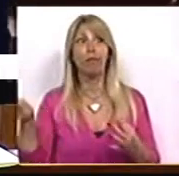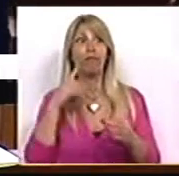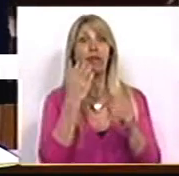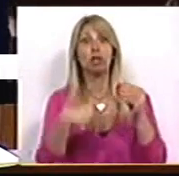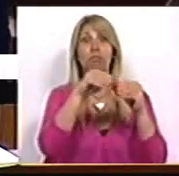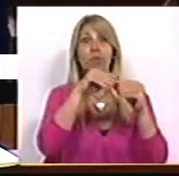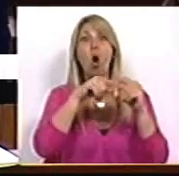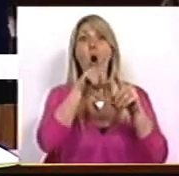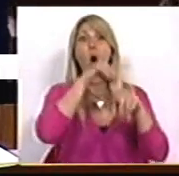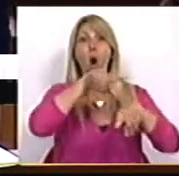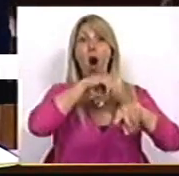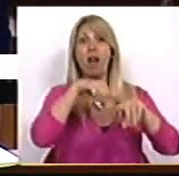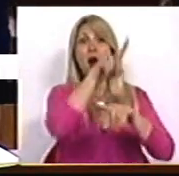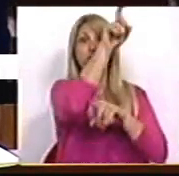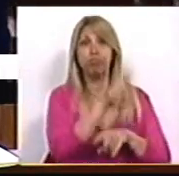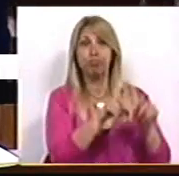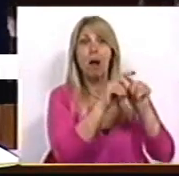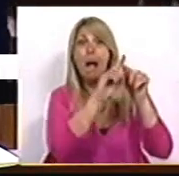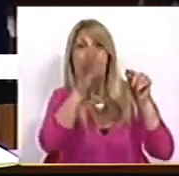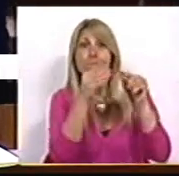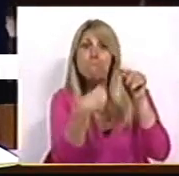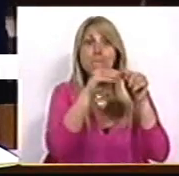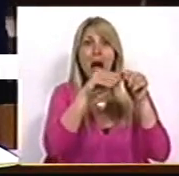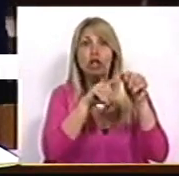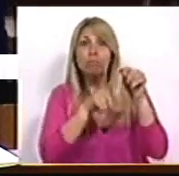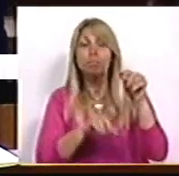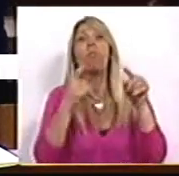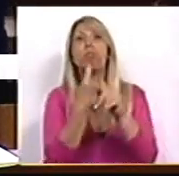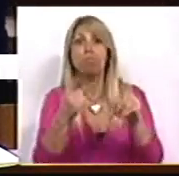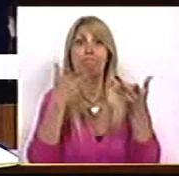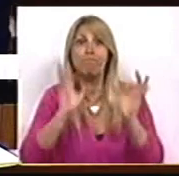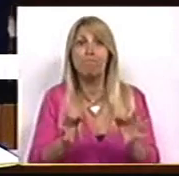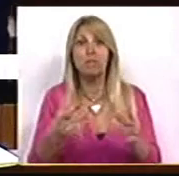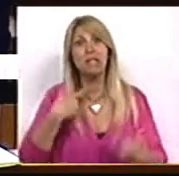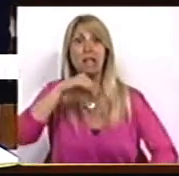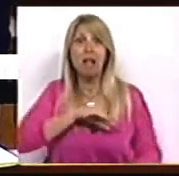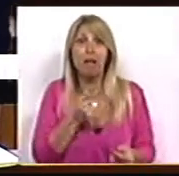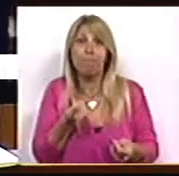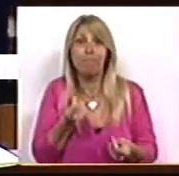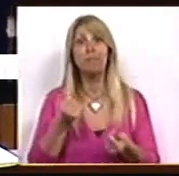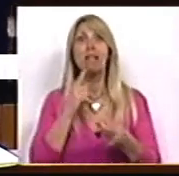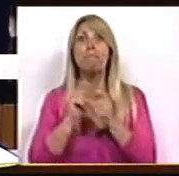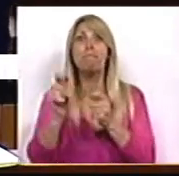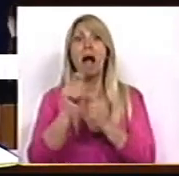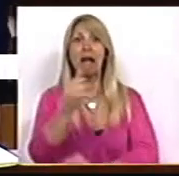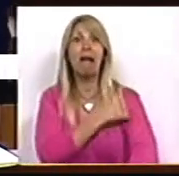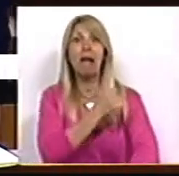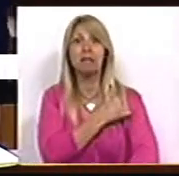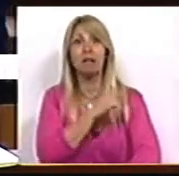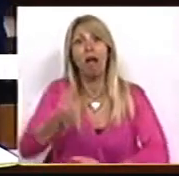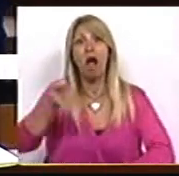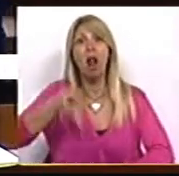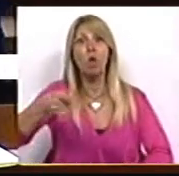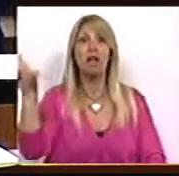time para conseguir ganhar um salário suficiente para pagar uma renda de casa em Lisboa. Falo do caso de o Bruno, que teve